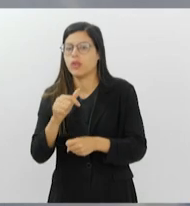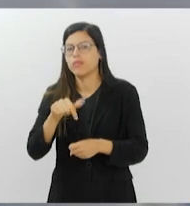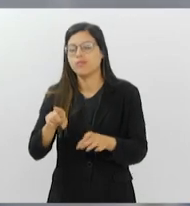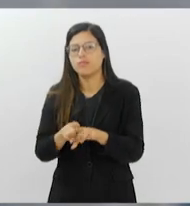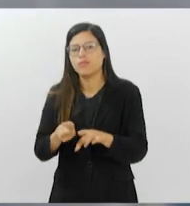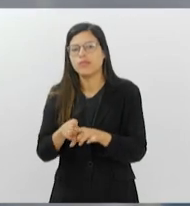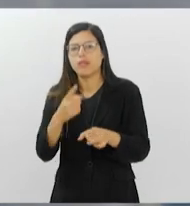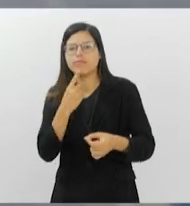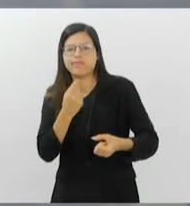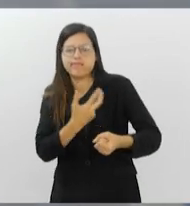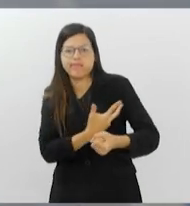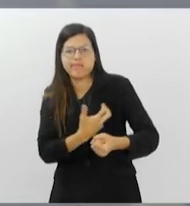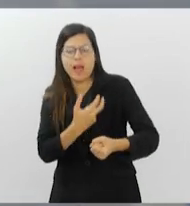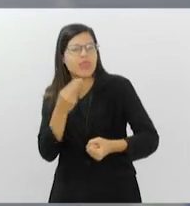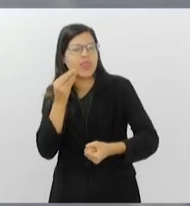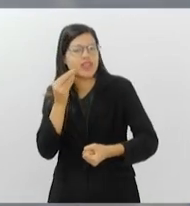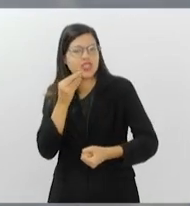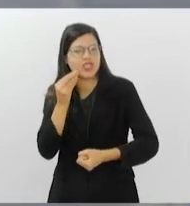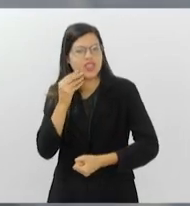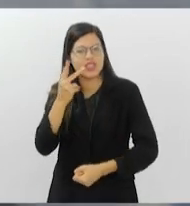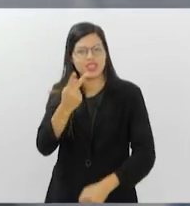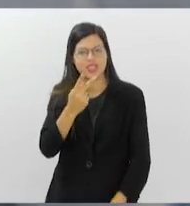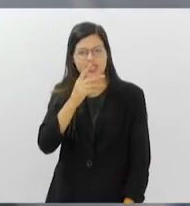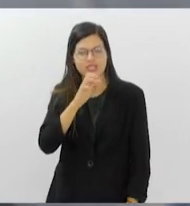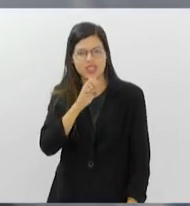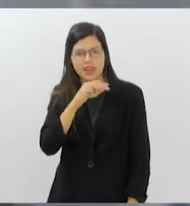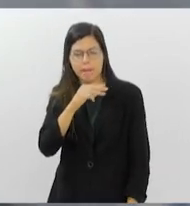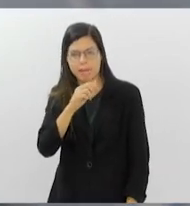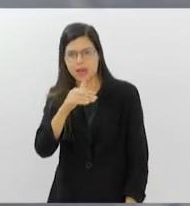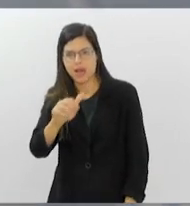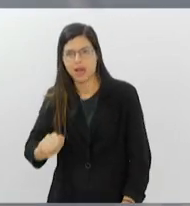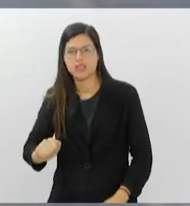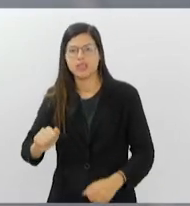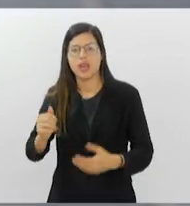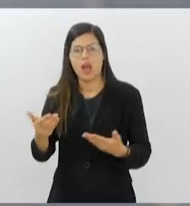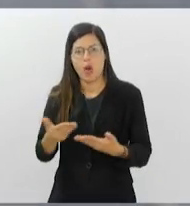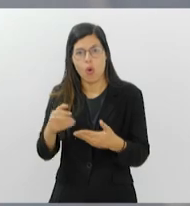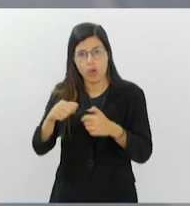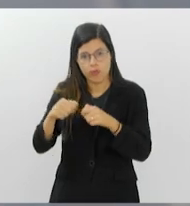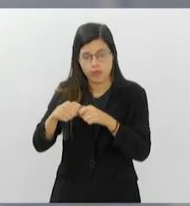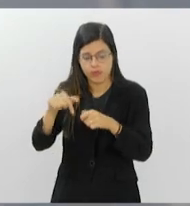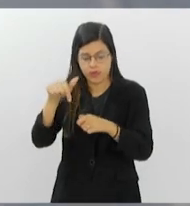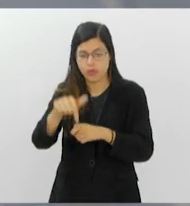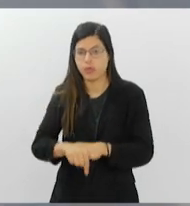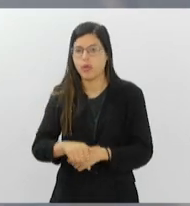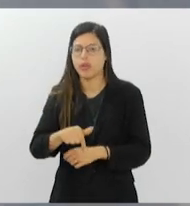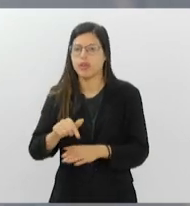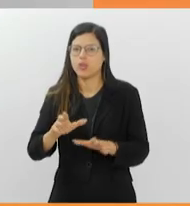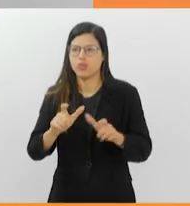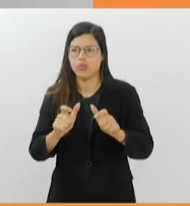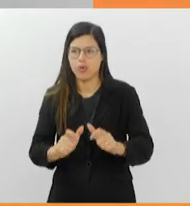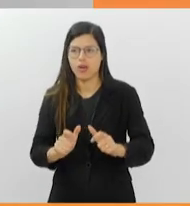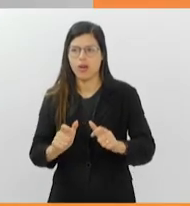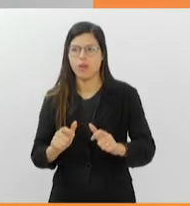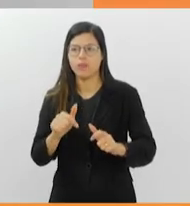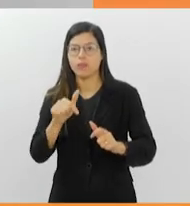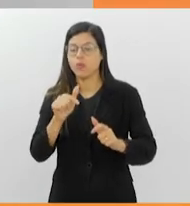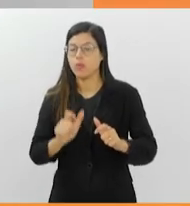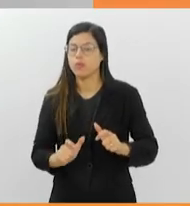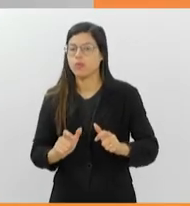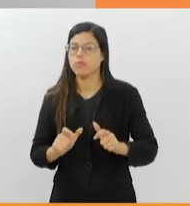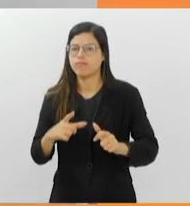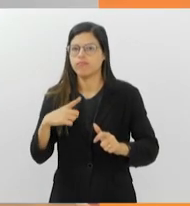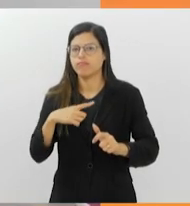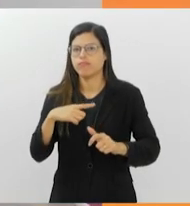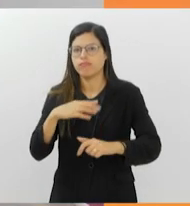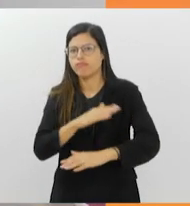e testagem do sangue coletado, que eram enviados para o Hemorrio, agora passam a ser feitos na própria unidade. O local funciona 24